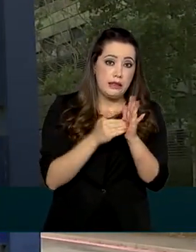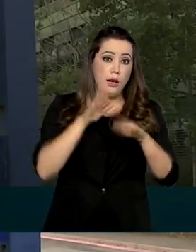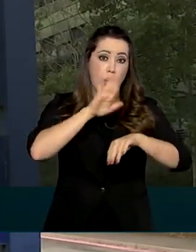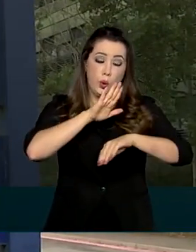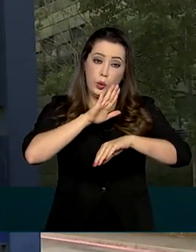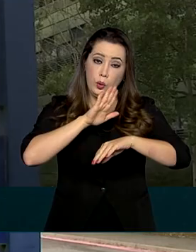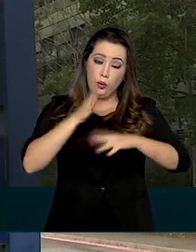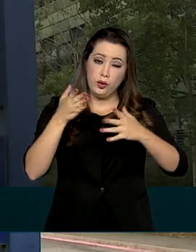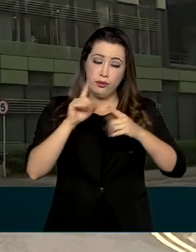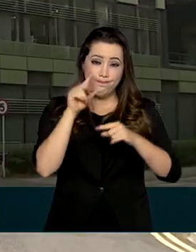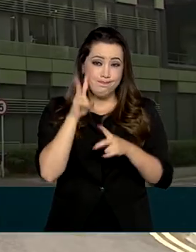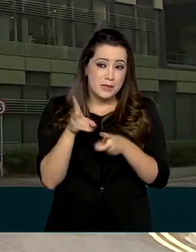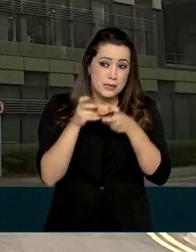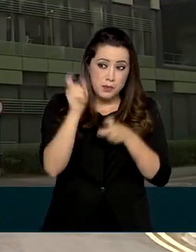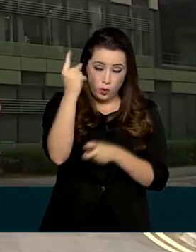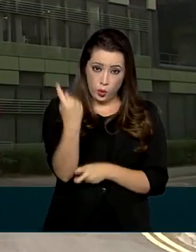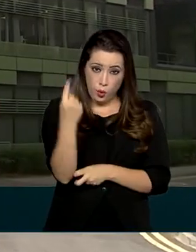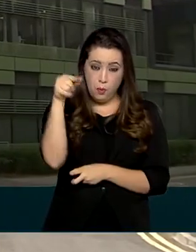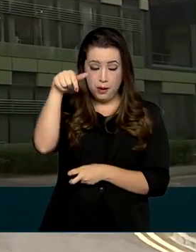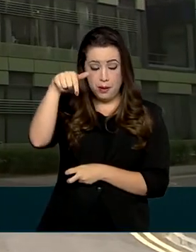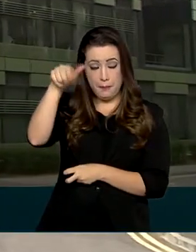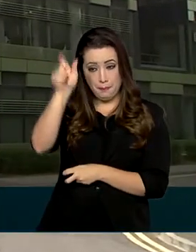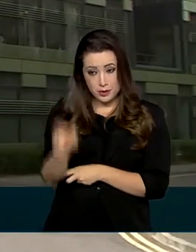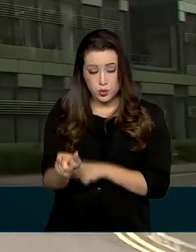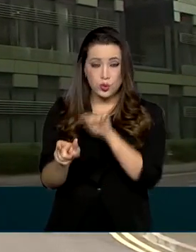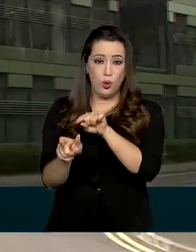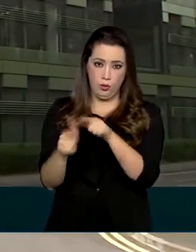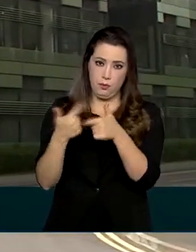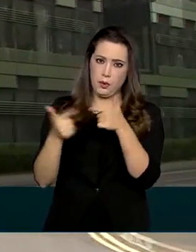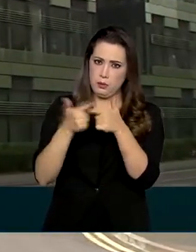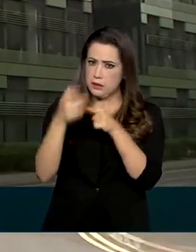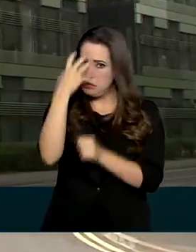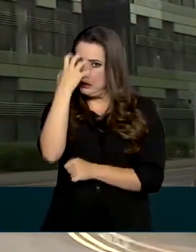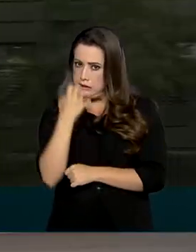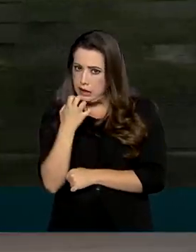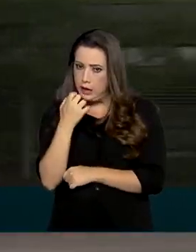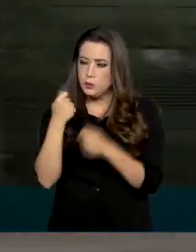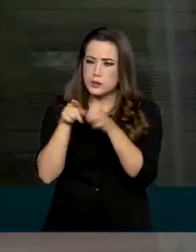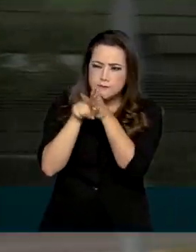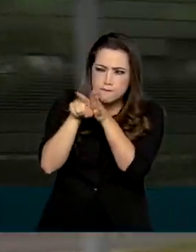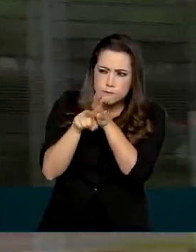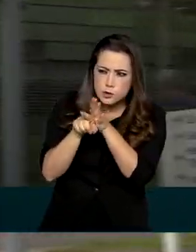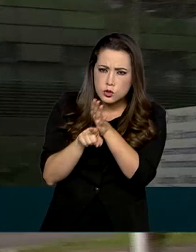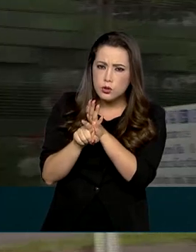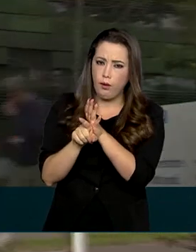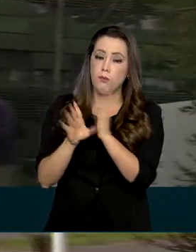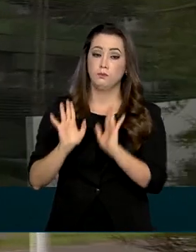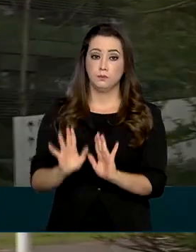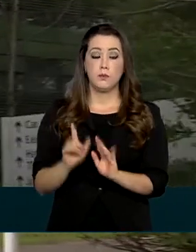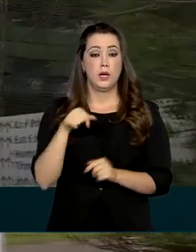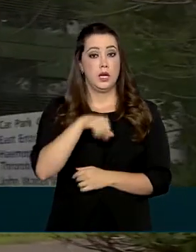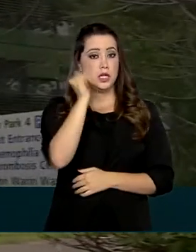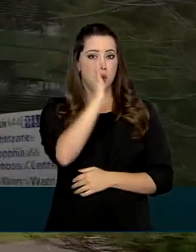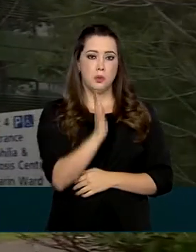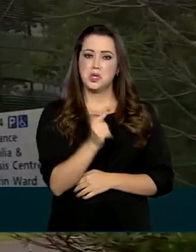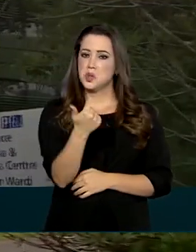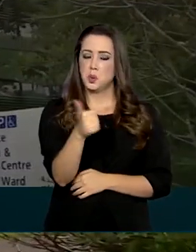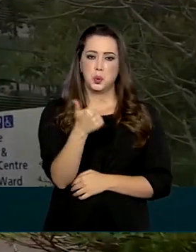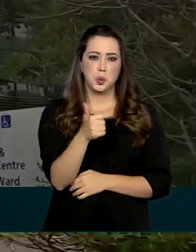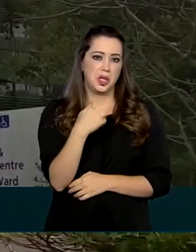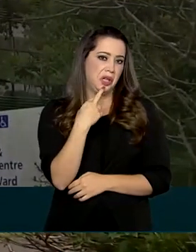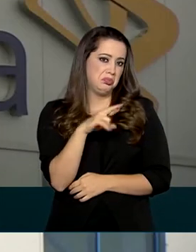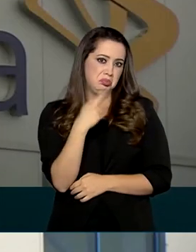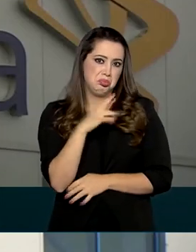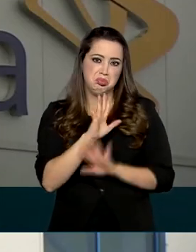grave observado num voluntário no Reino Unido seja investigado. A Anvisa informa também que no Brasil não há relato de